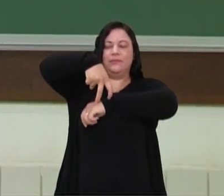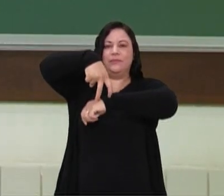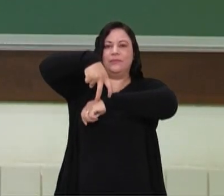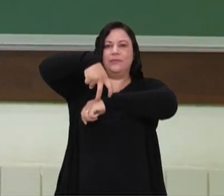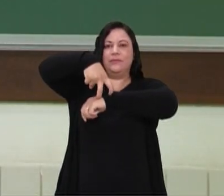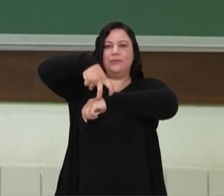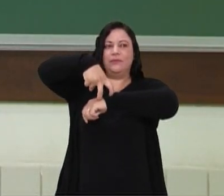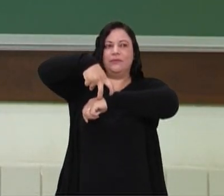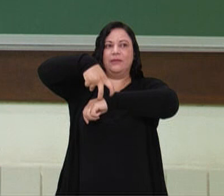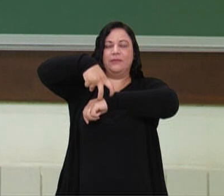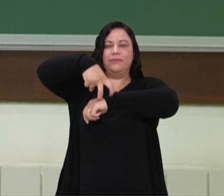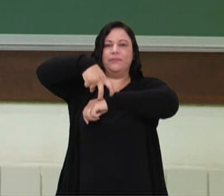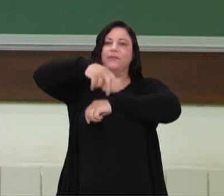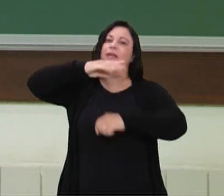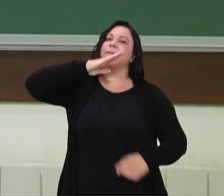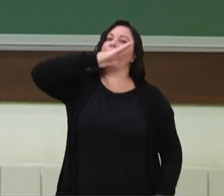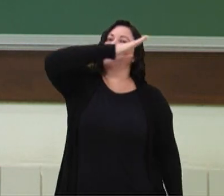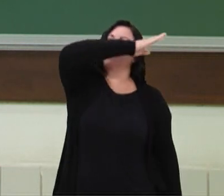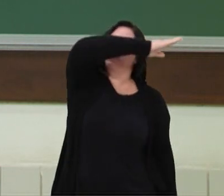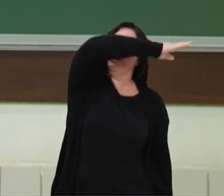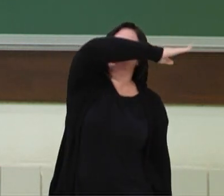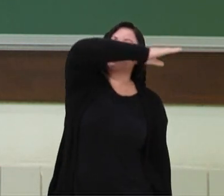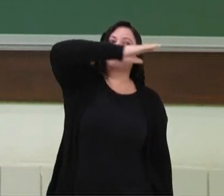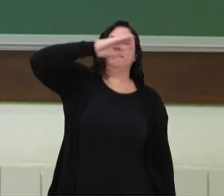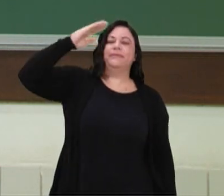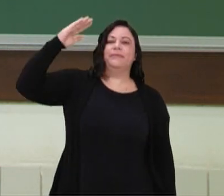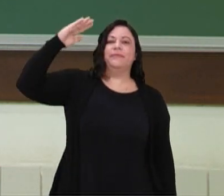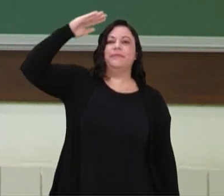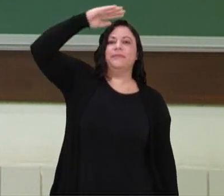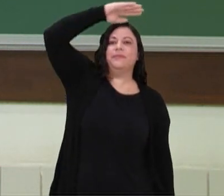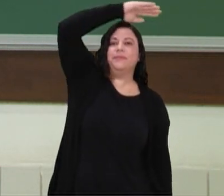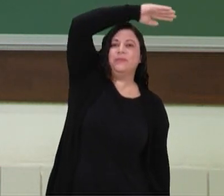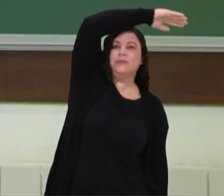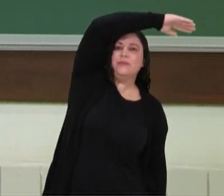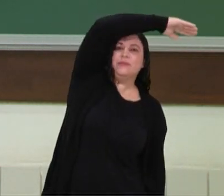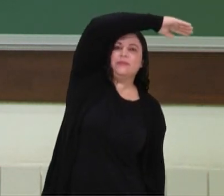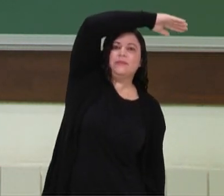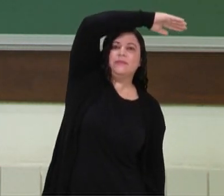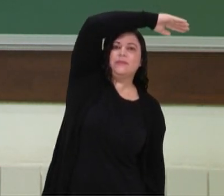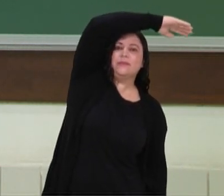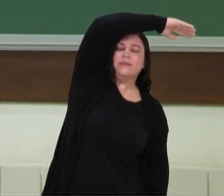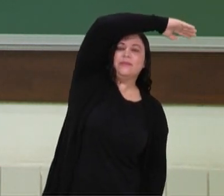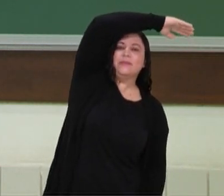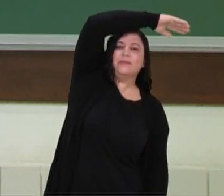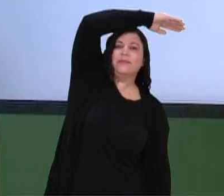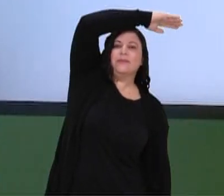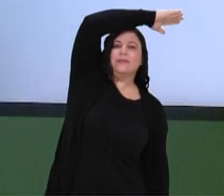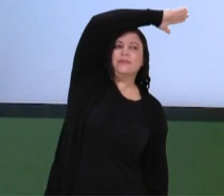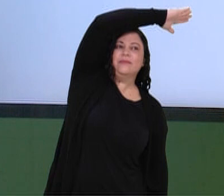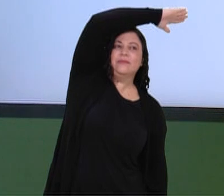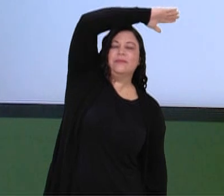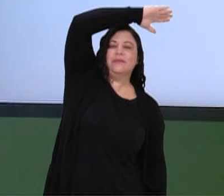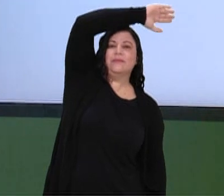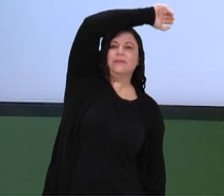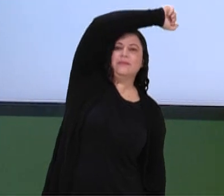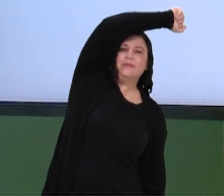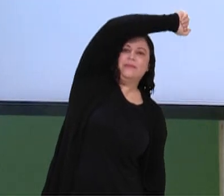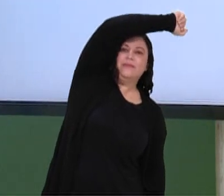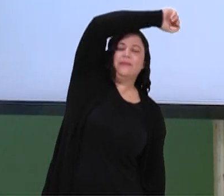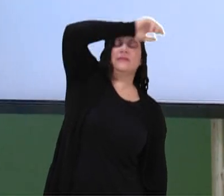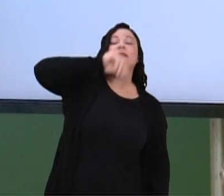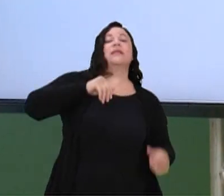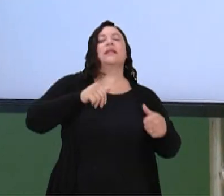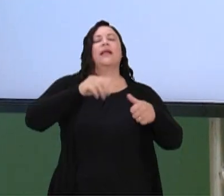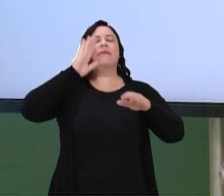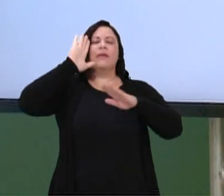e a gente vai abrir o braço lá na lateral, ó, como se você estivesse empurrando algo, tá, e fica.